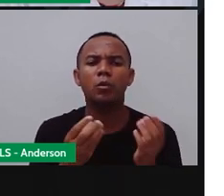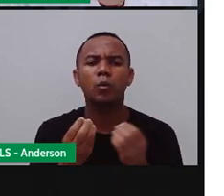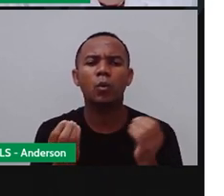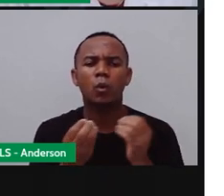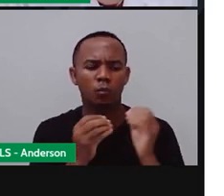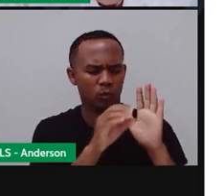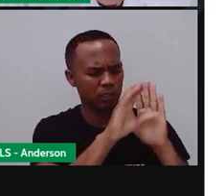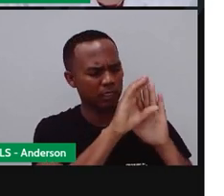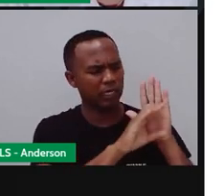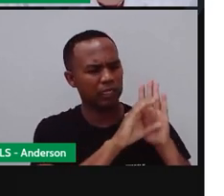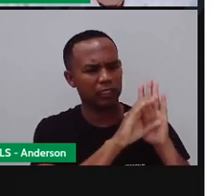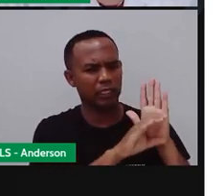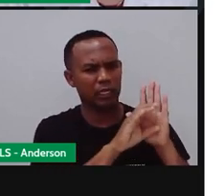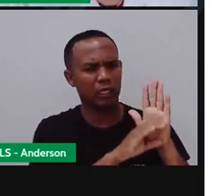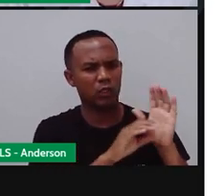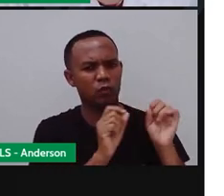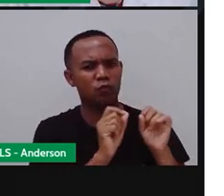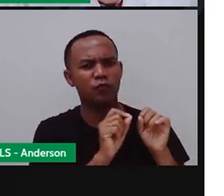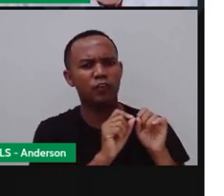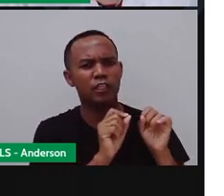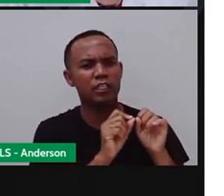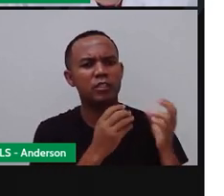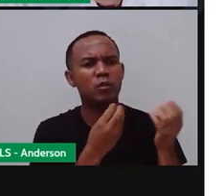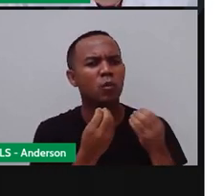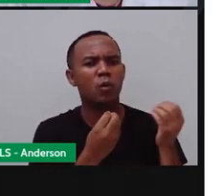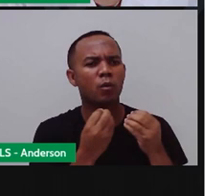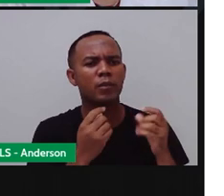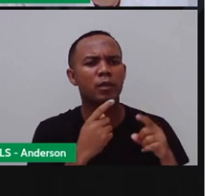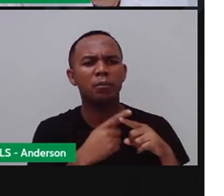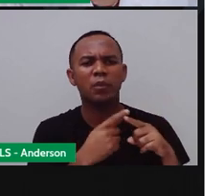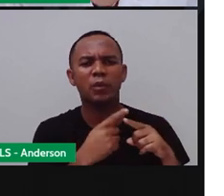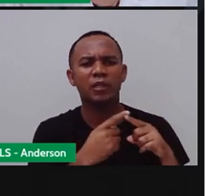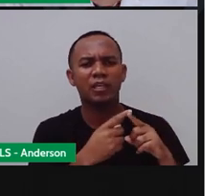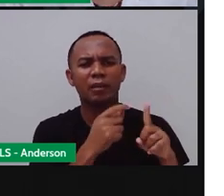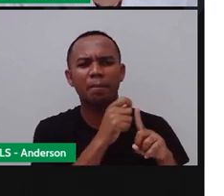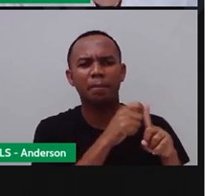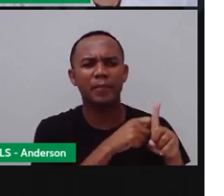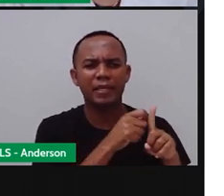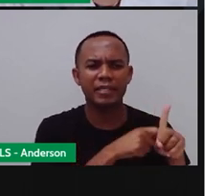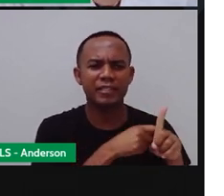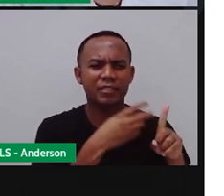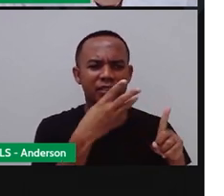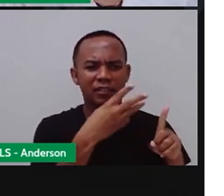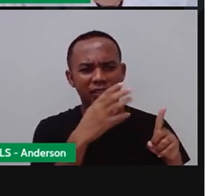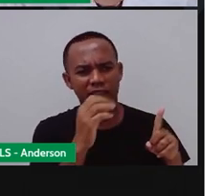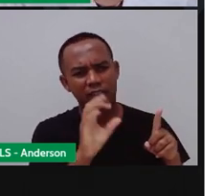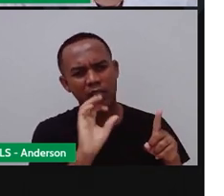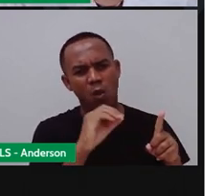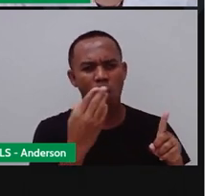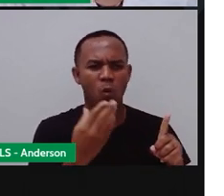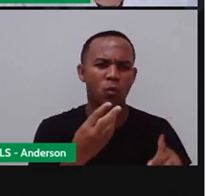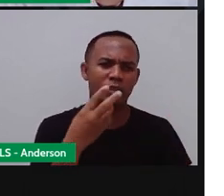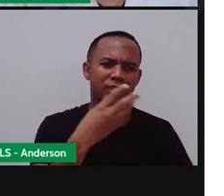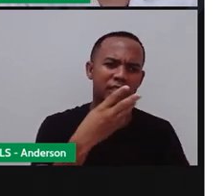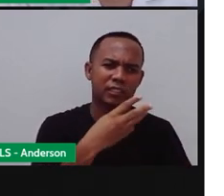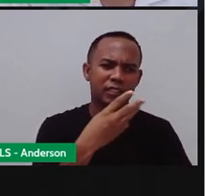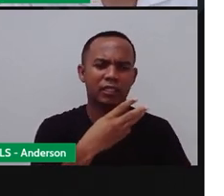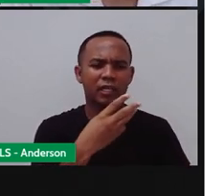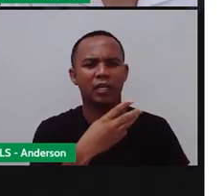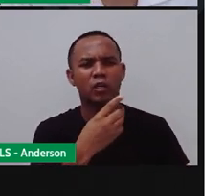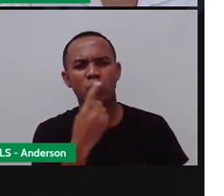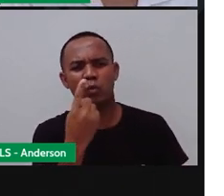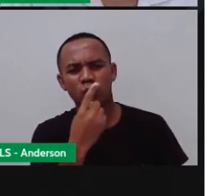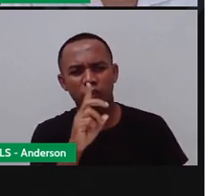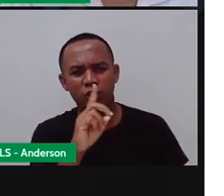calendário? Você já se perguntou como foi feito? Por que que os meses possuem 30 ou 31 dias com exceção de fevereiro? Como